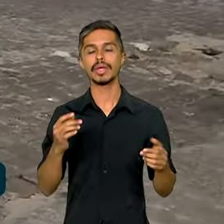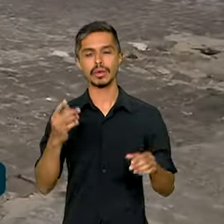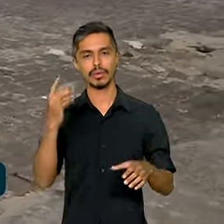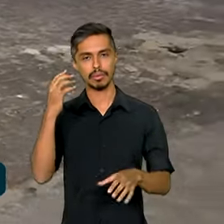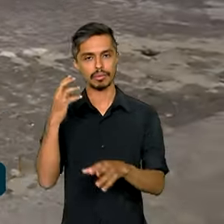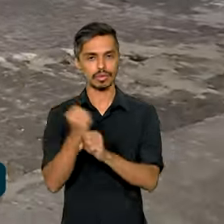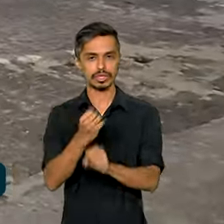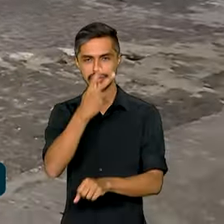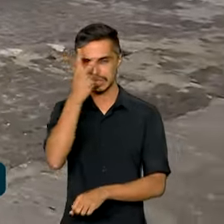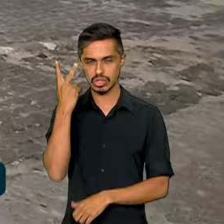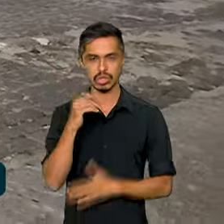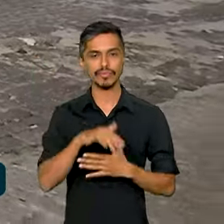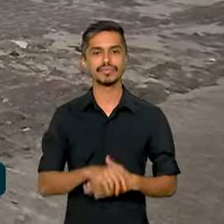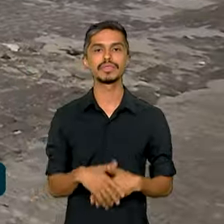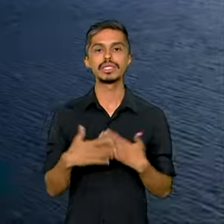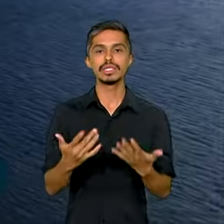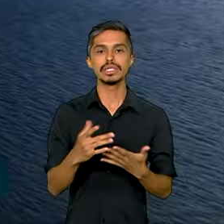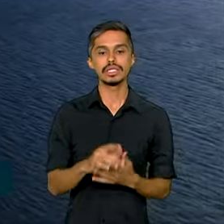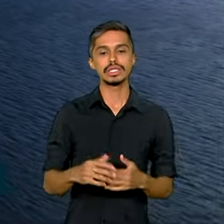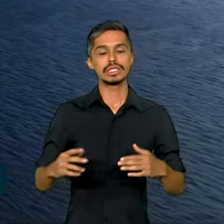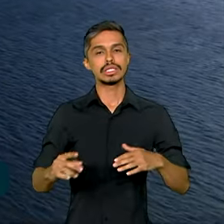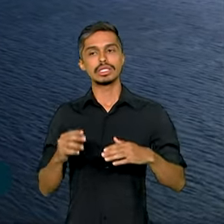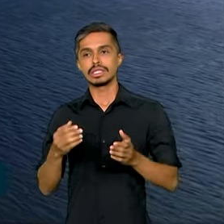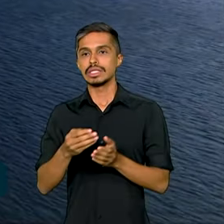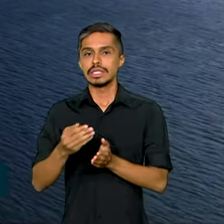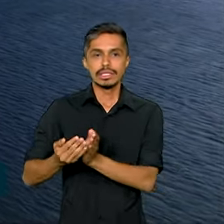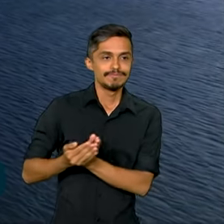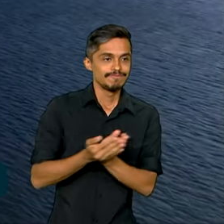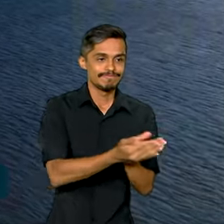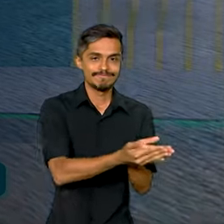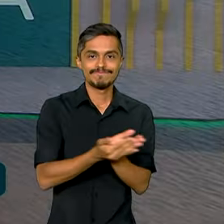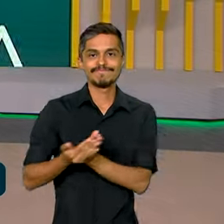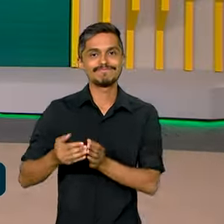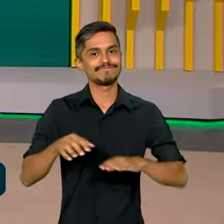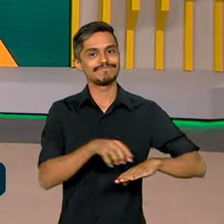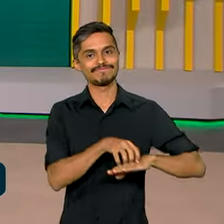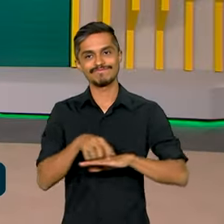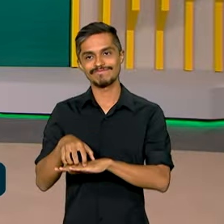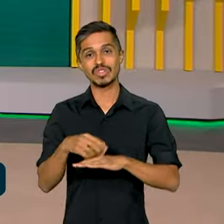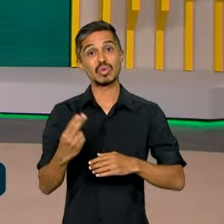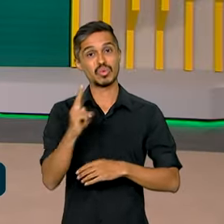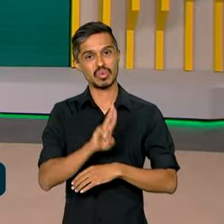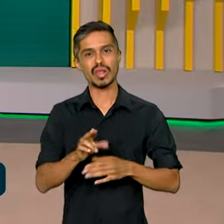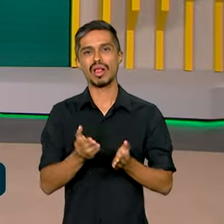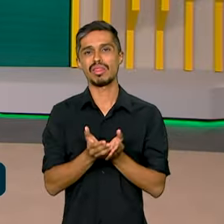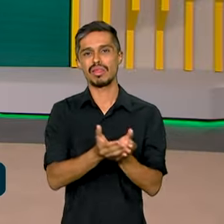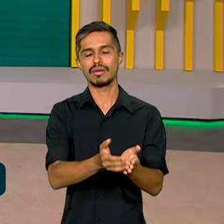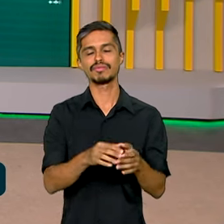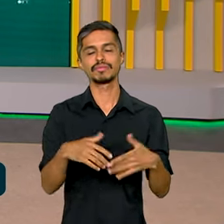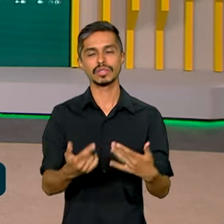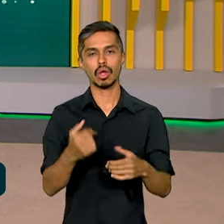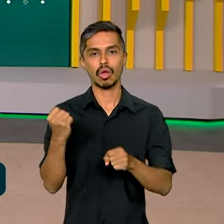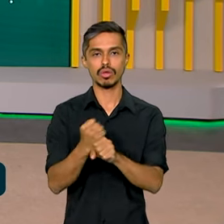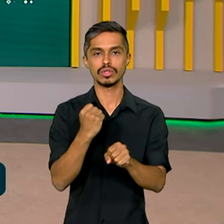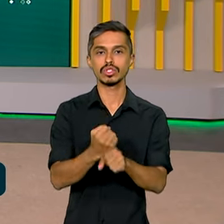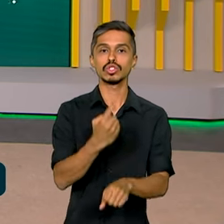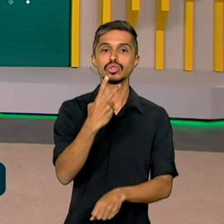travessia entre os dois municípios ainda é a balsa. A obra rodoviária custará